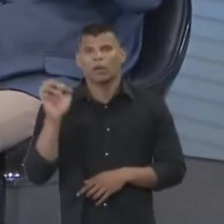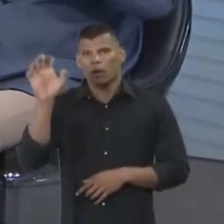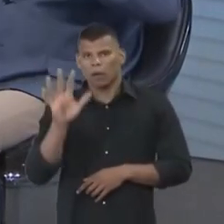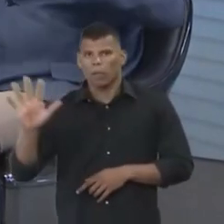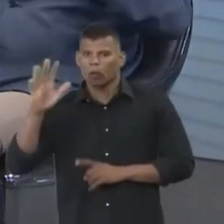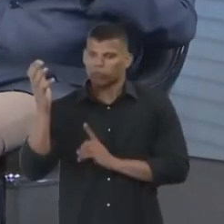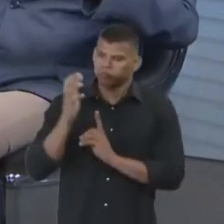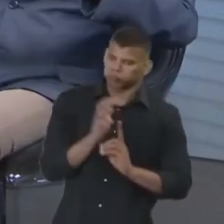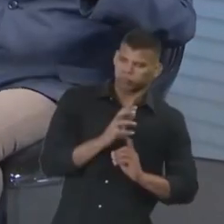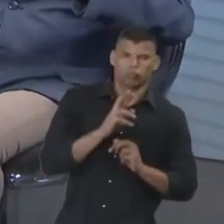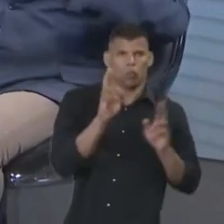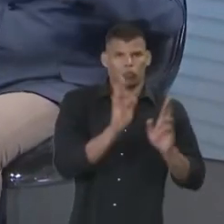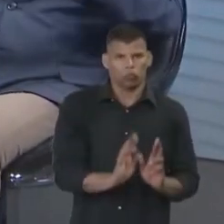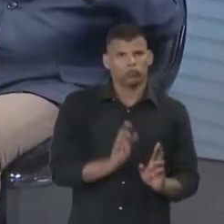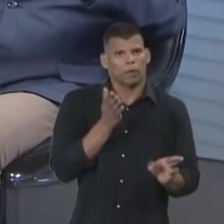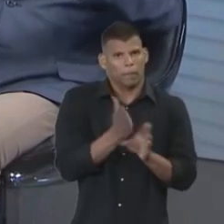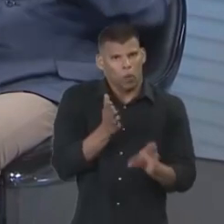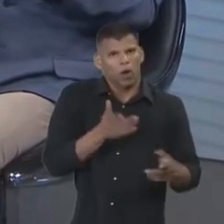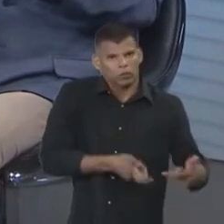diplomáticas,